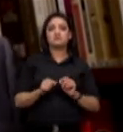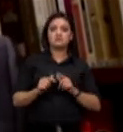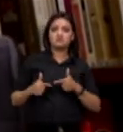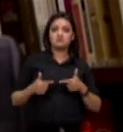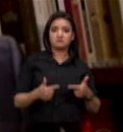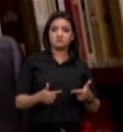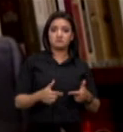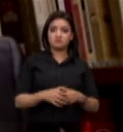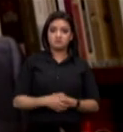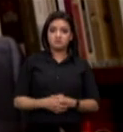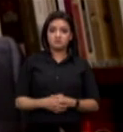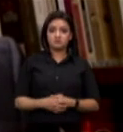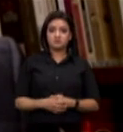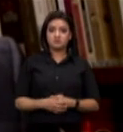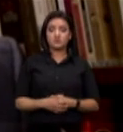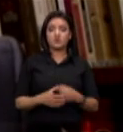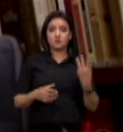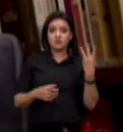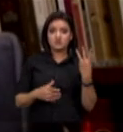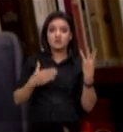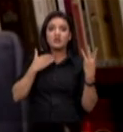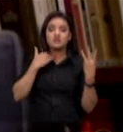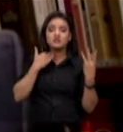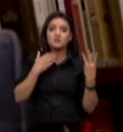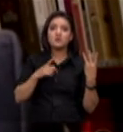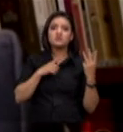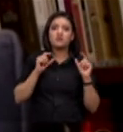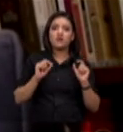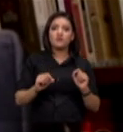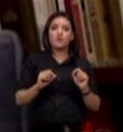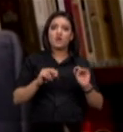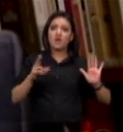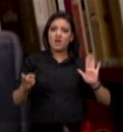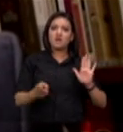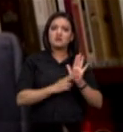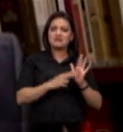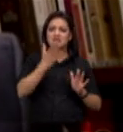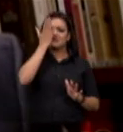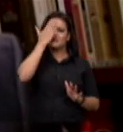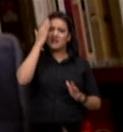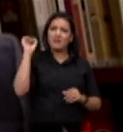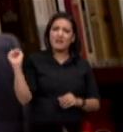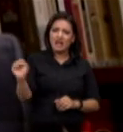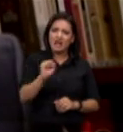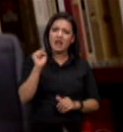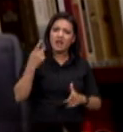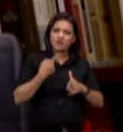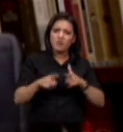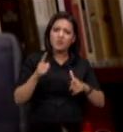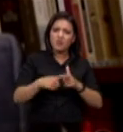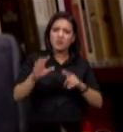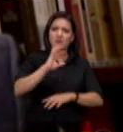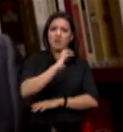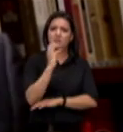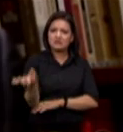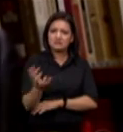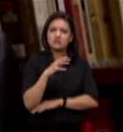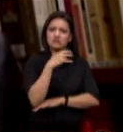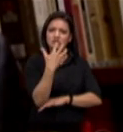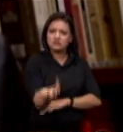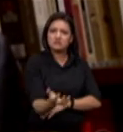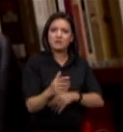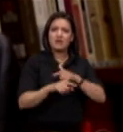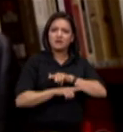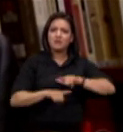houve por parte dos três bancos o reconhecimento da gravidade do problema do desmatamento da floresta amazônica